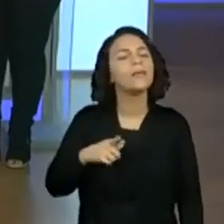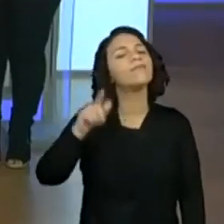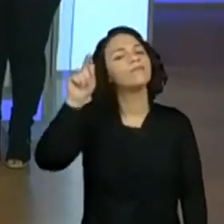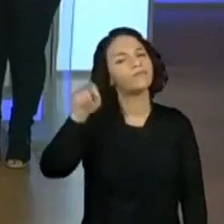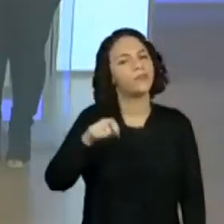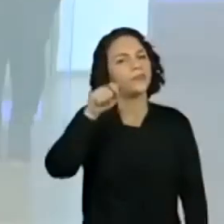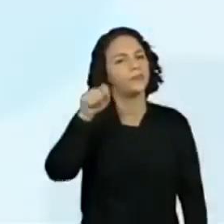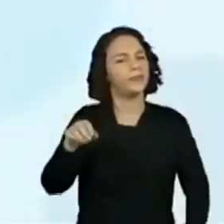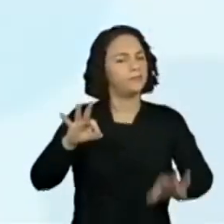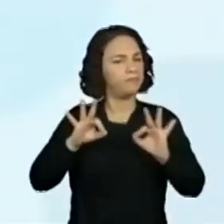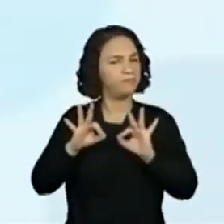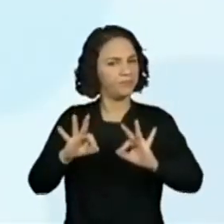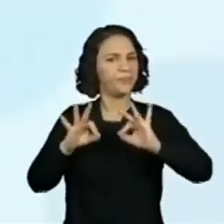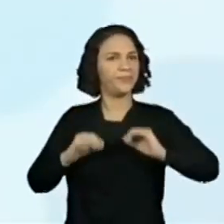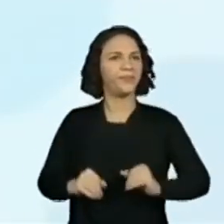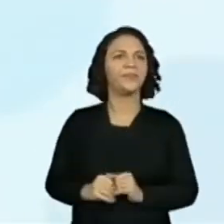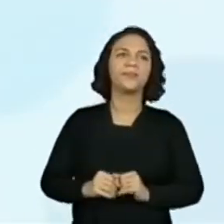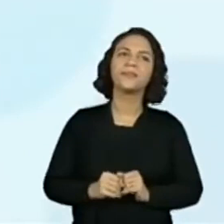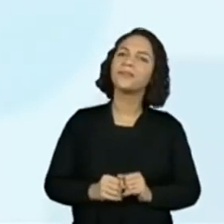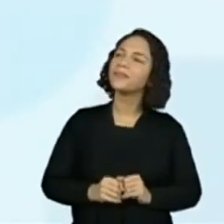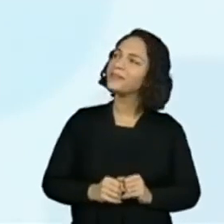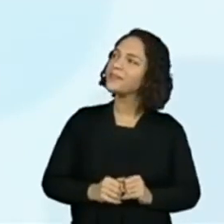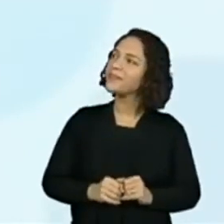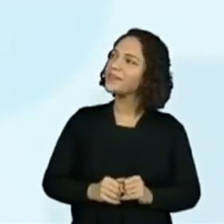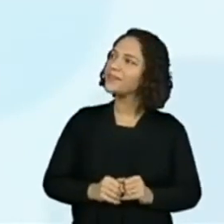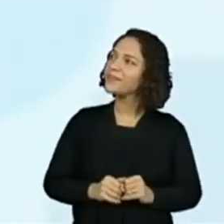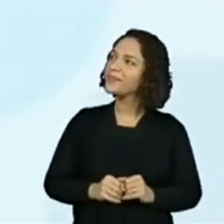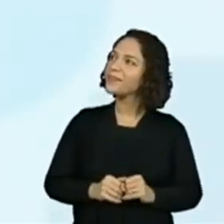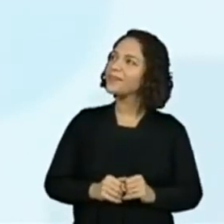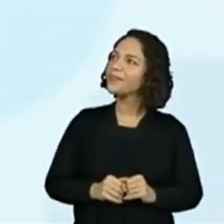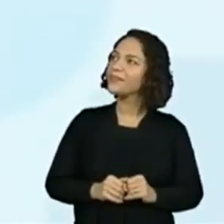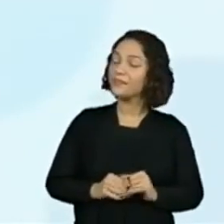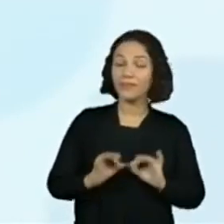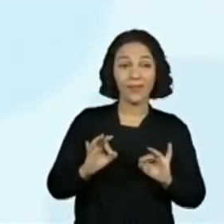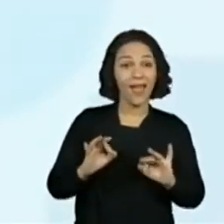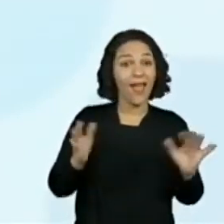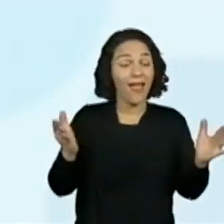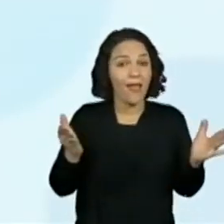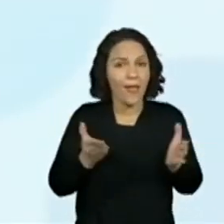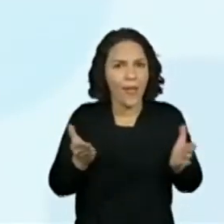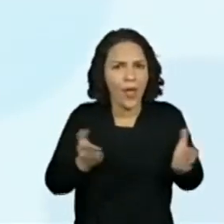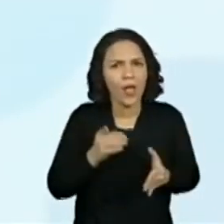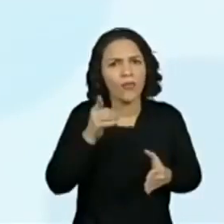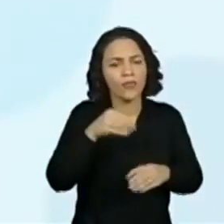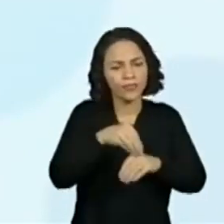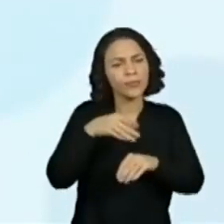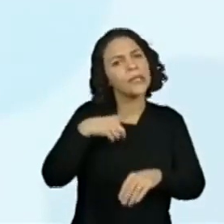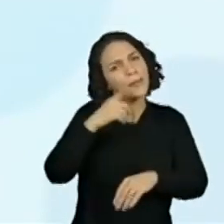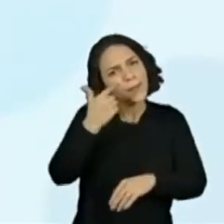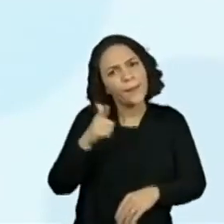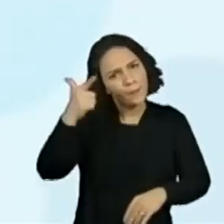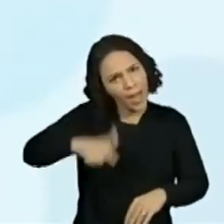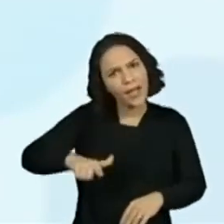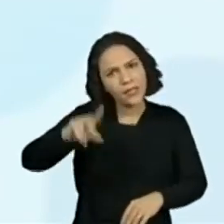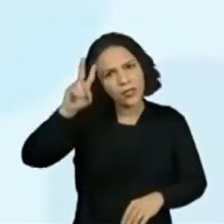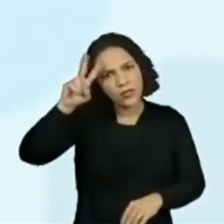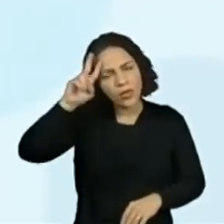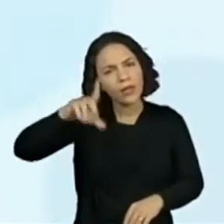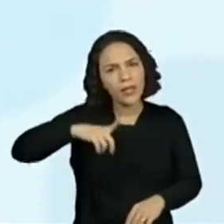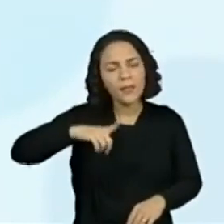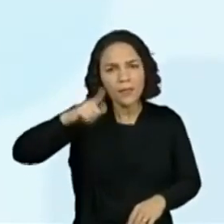Então, ó, João e Maria. Mas agora, eles me disseram que tem outra história.